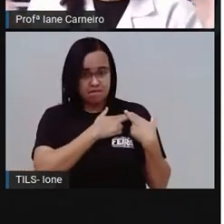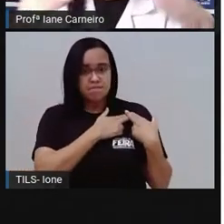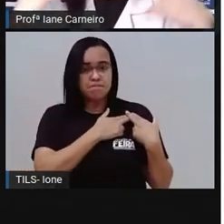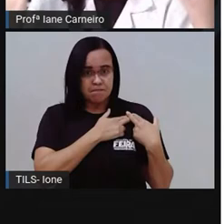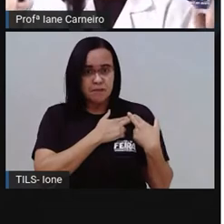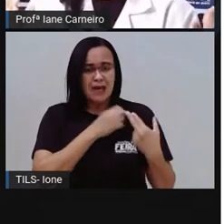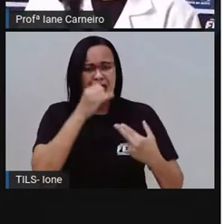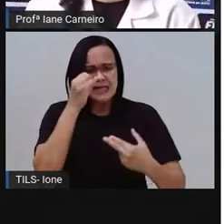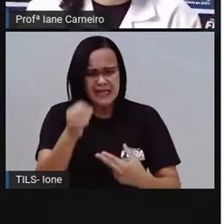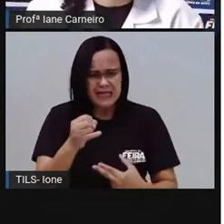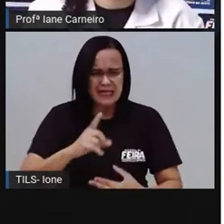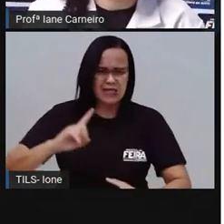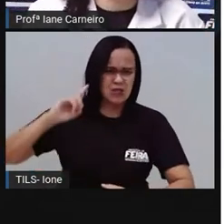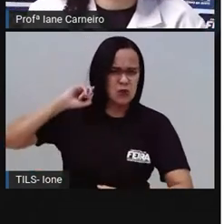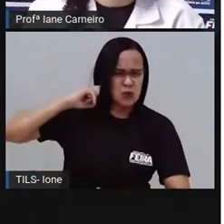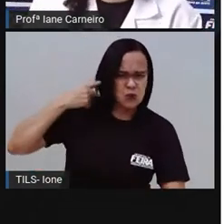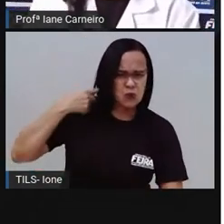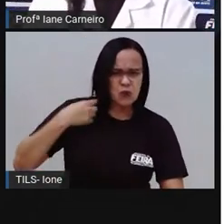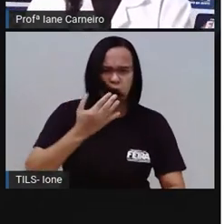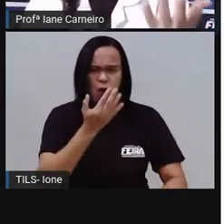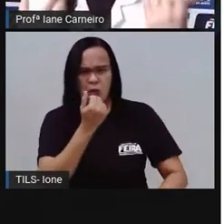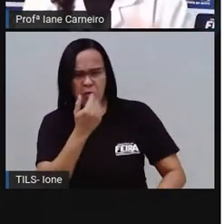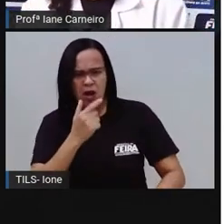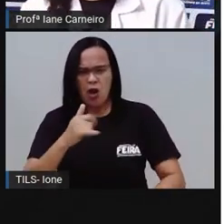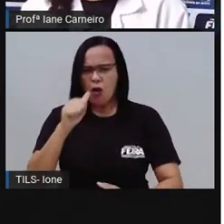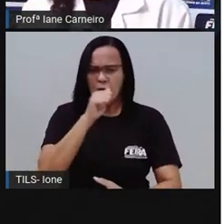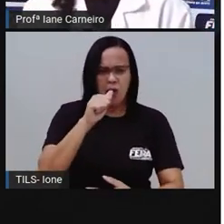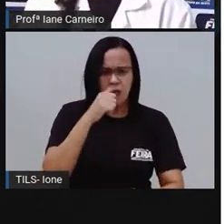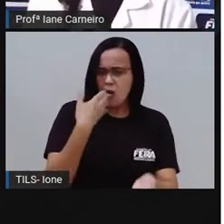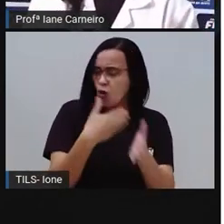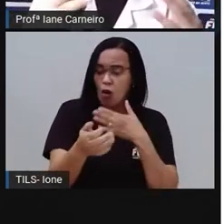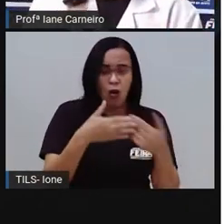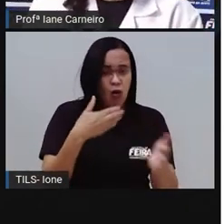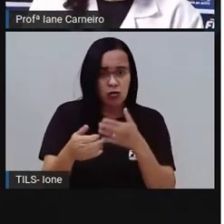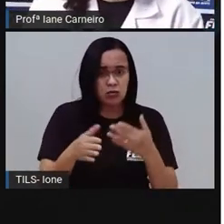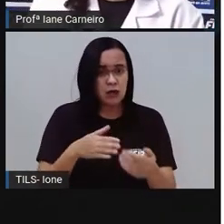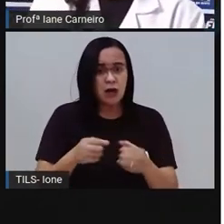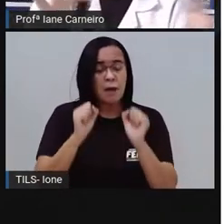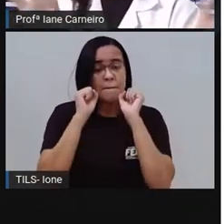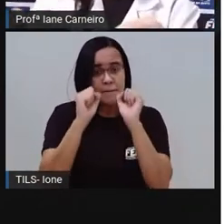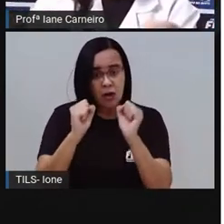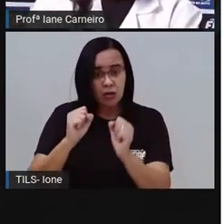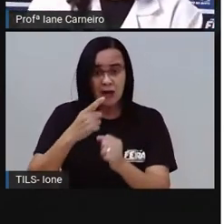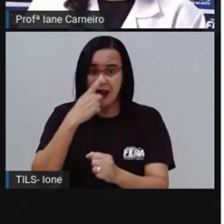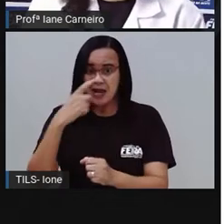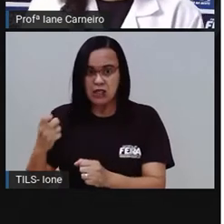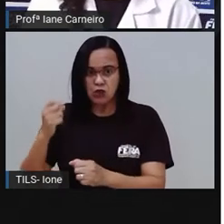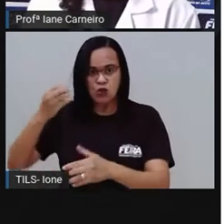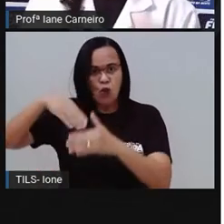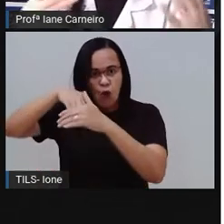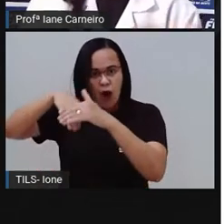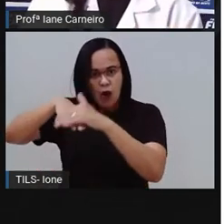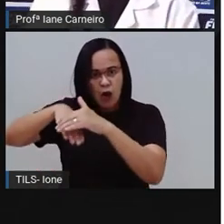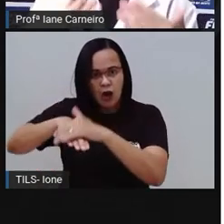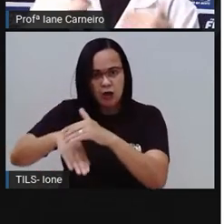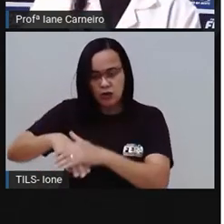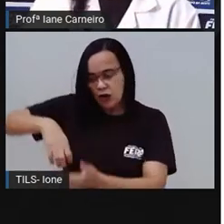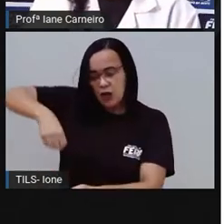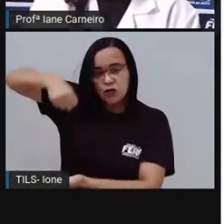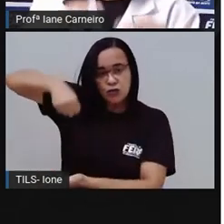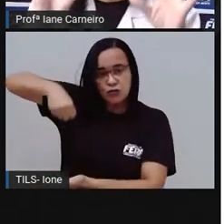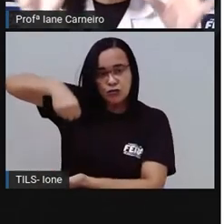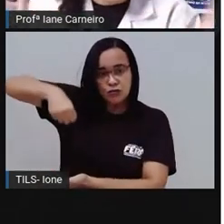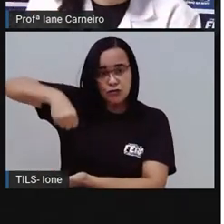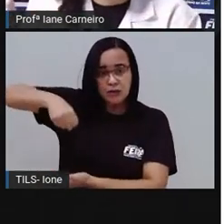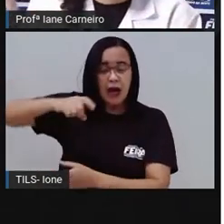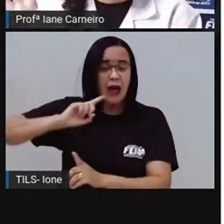sujeirinha que você produziu lá naquele dia, você traz para a sua casa. Chegou em casa, você guarda tudo direitinho. Se você não puder trazer para